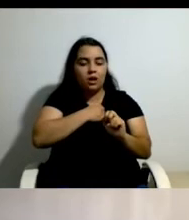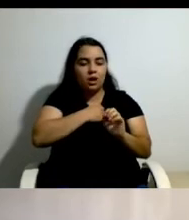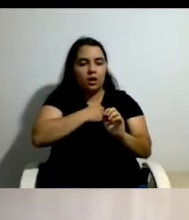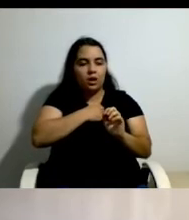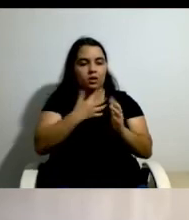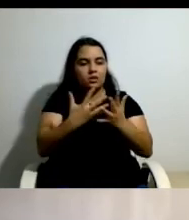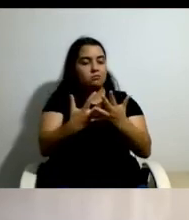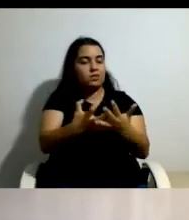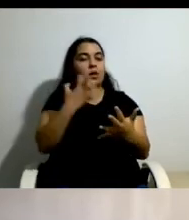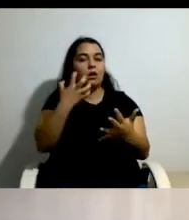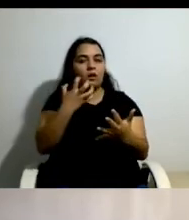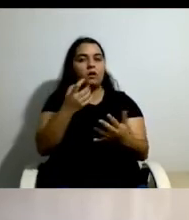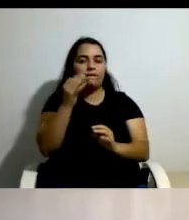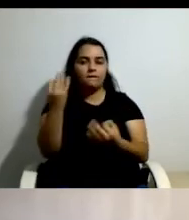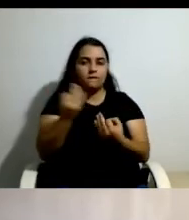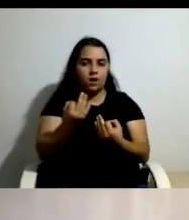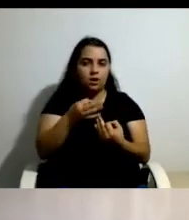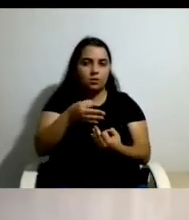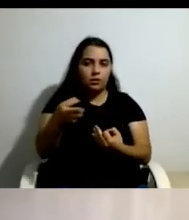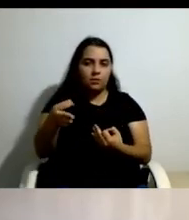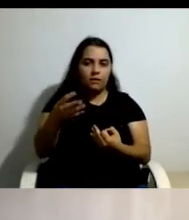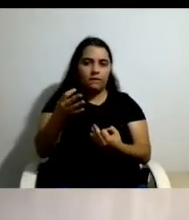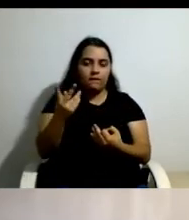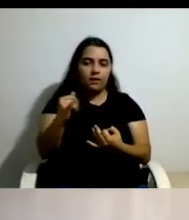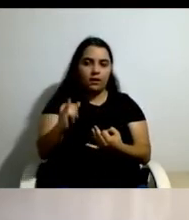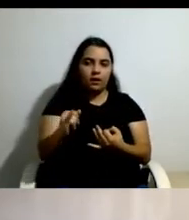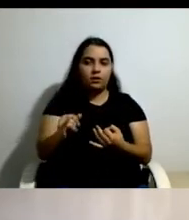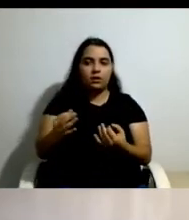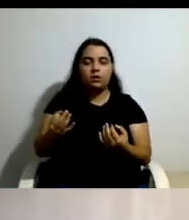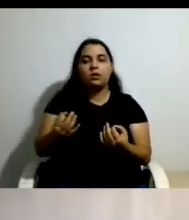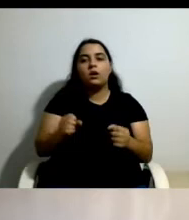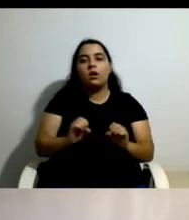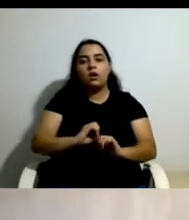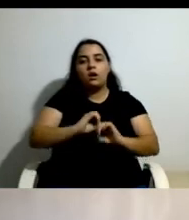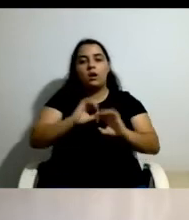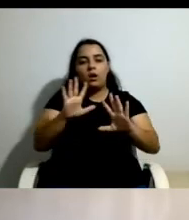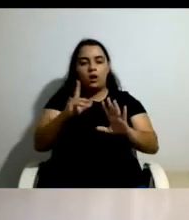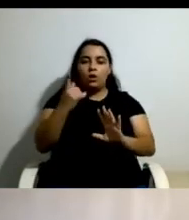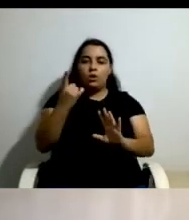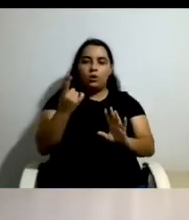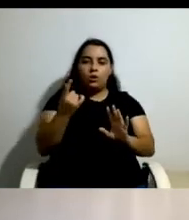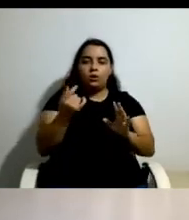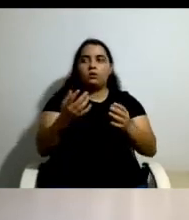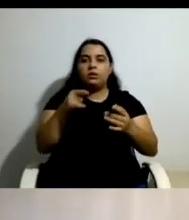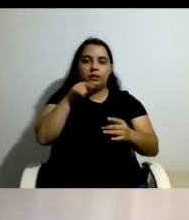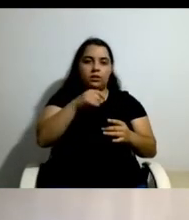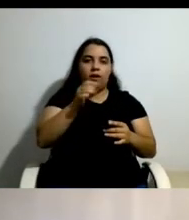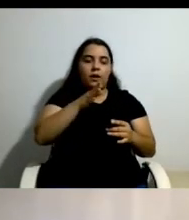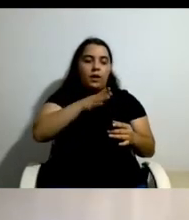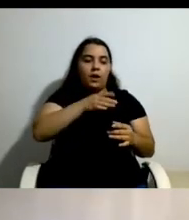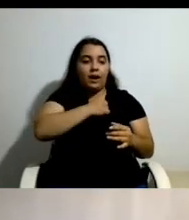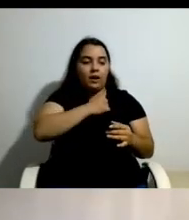o Bela não estivesse dependendo do pressuposto da autonomia e da assistência pessoal,